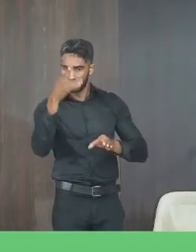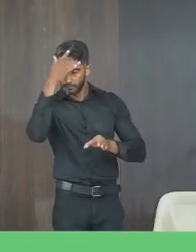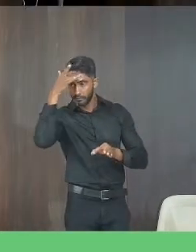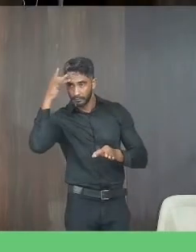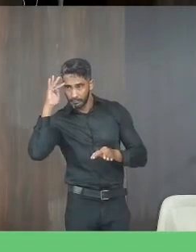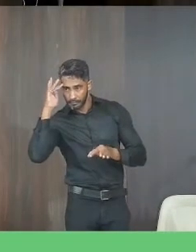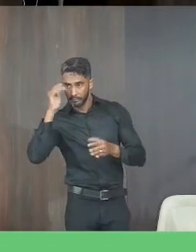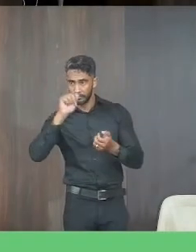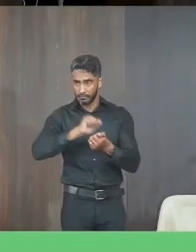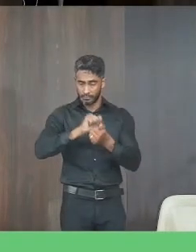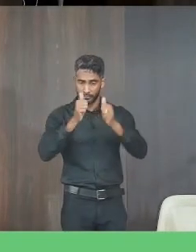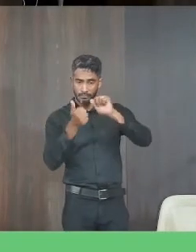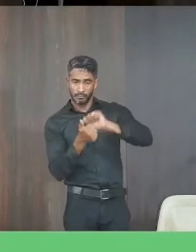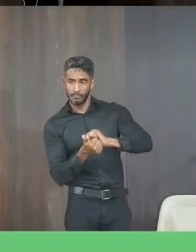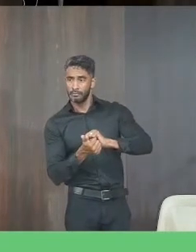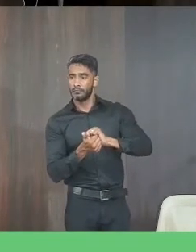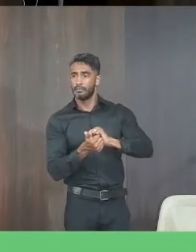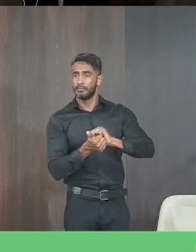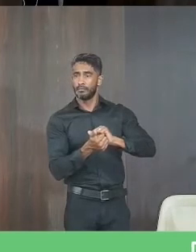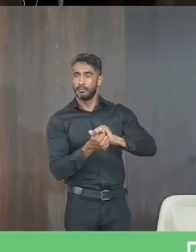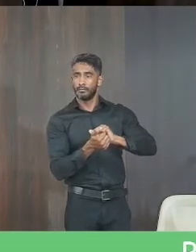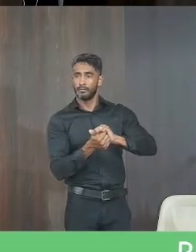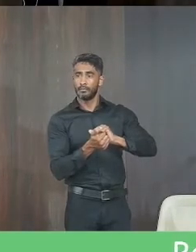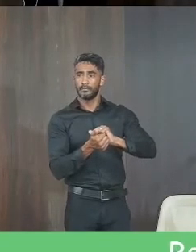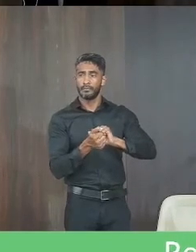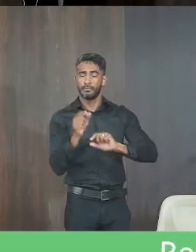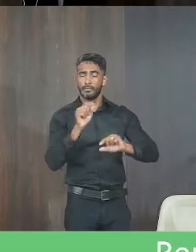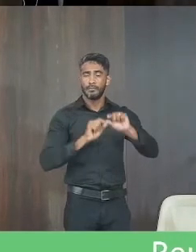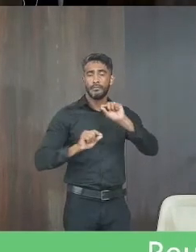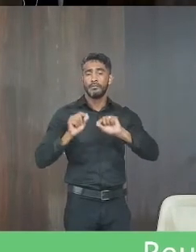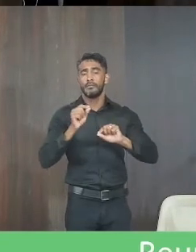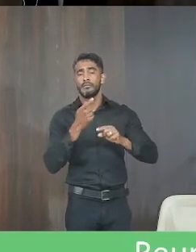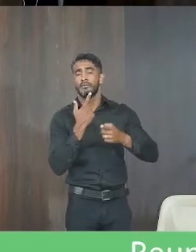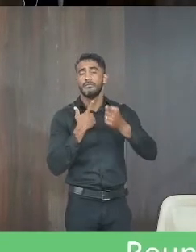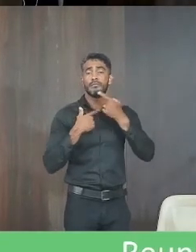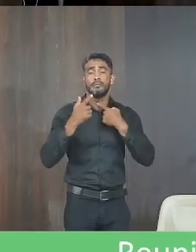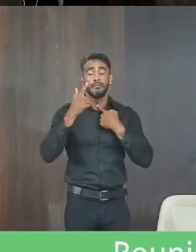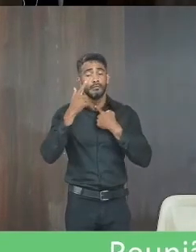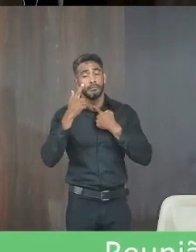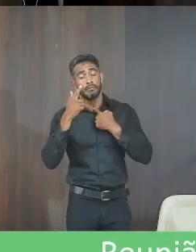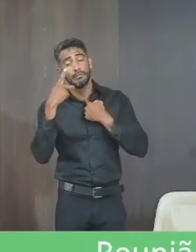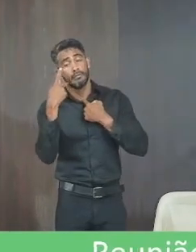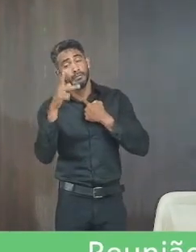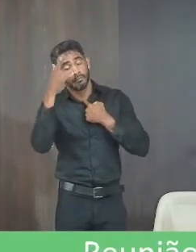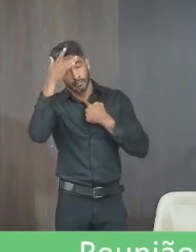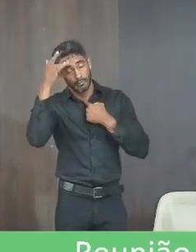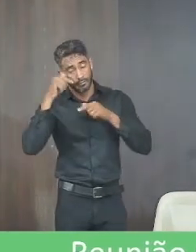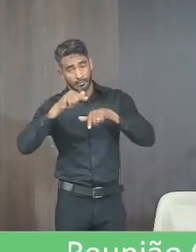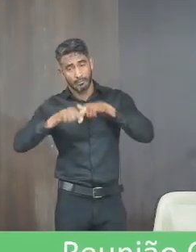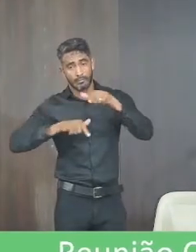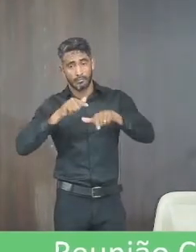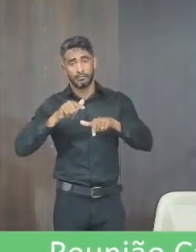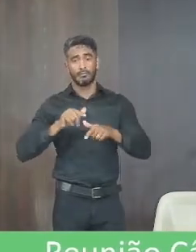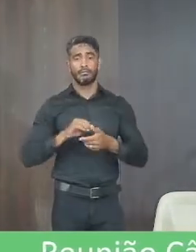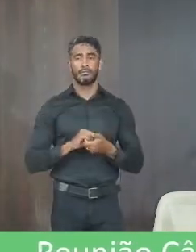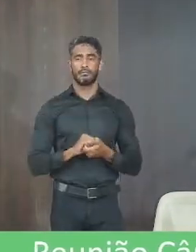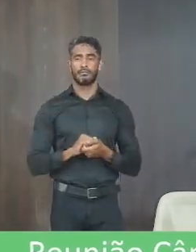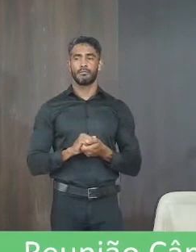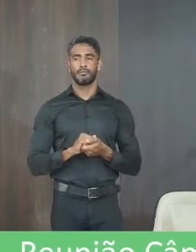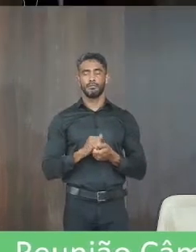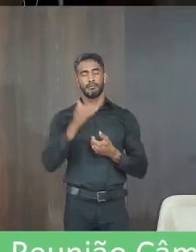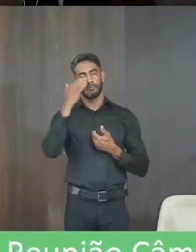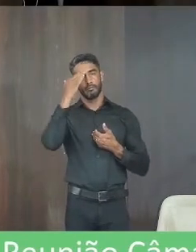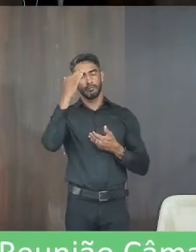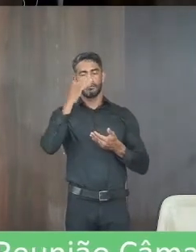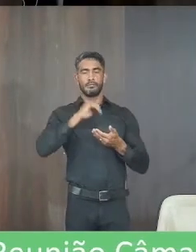tentar adequar ao máximo o que vai satisfazer o interesse principalmente dos servidores por favor faça isso